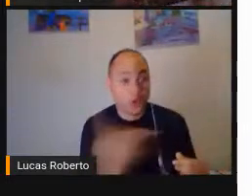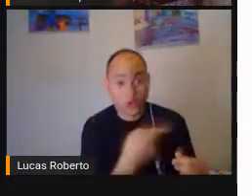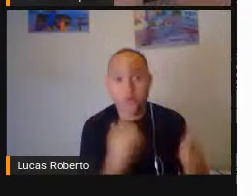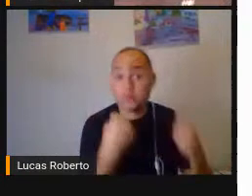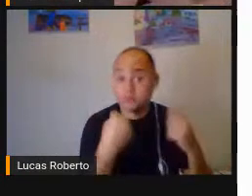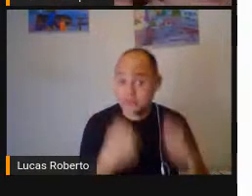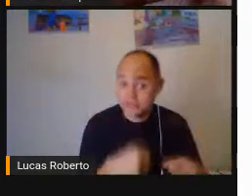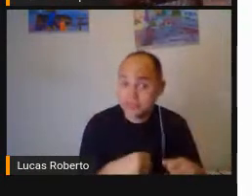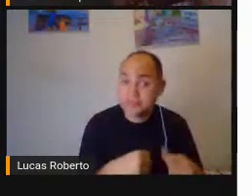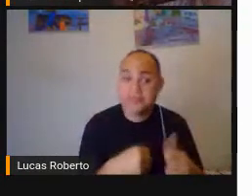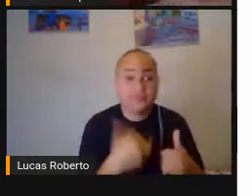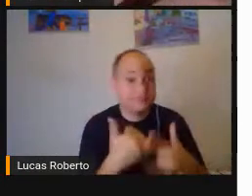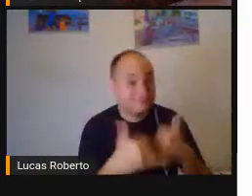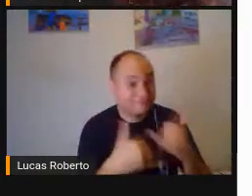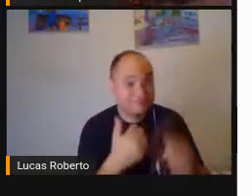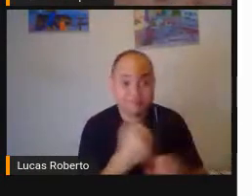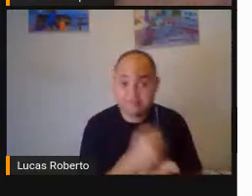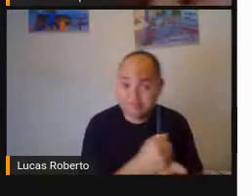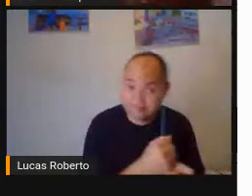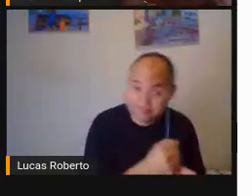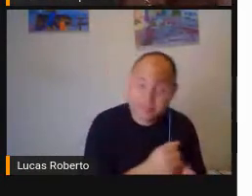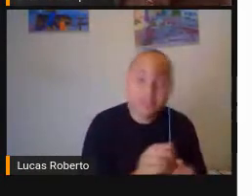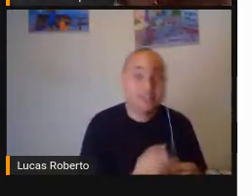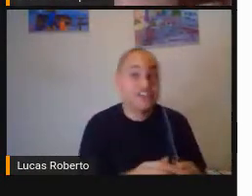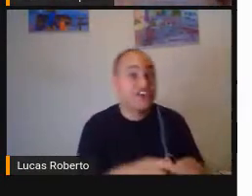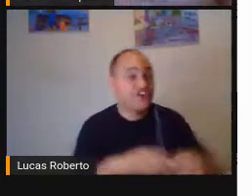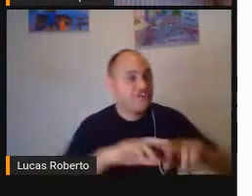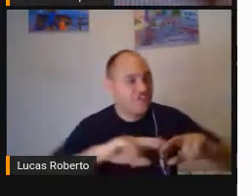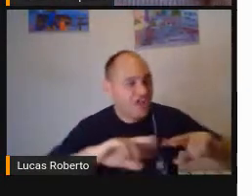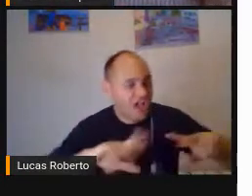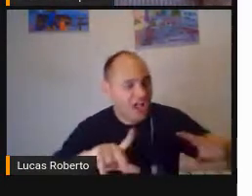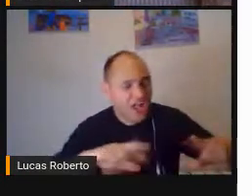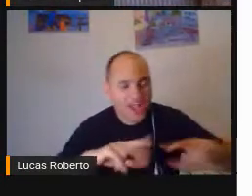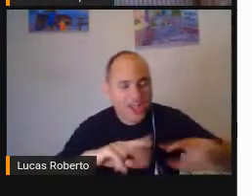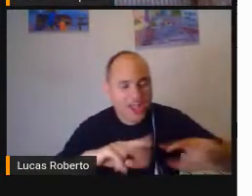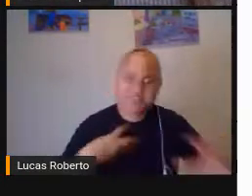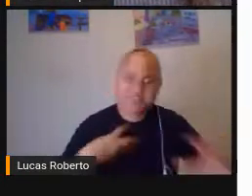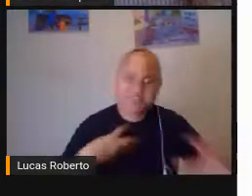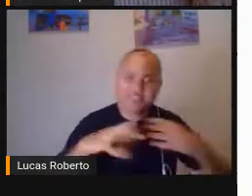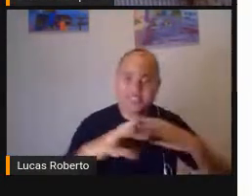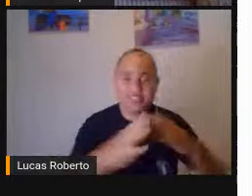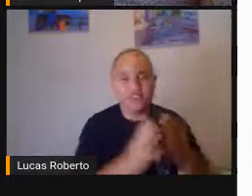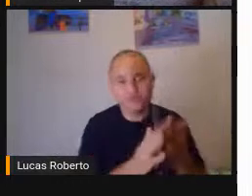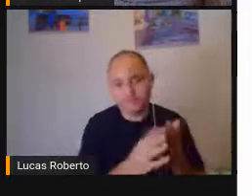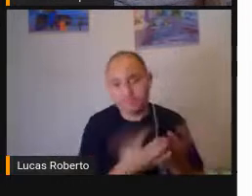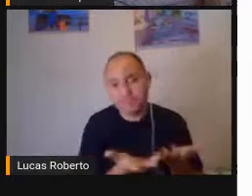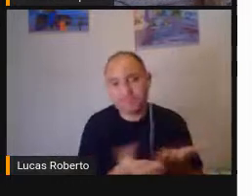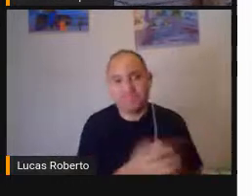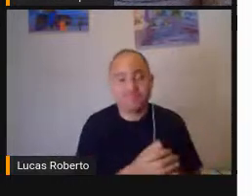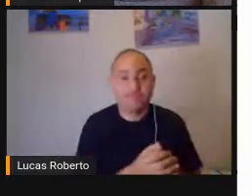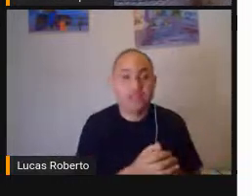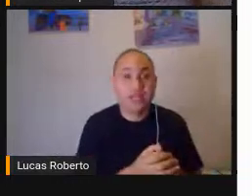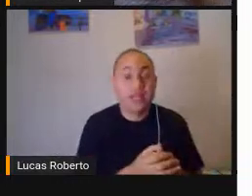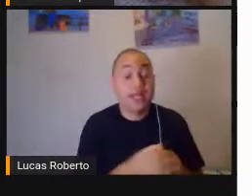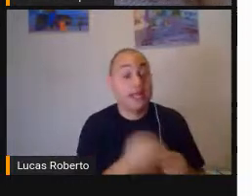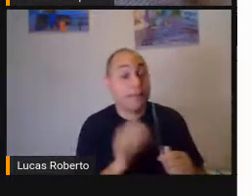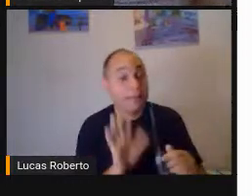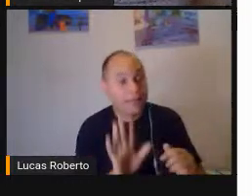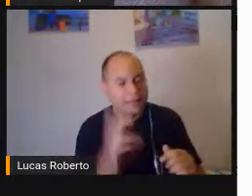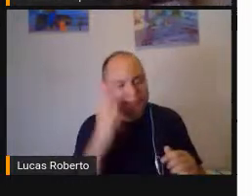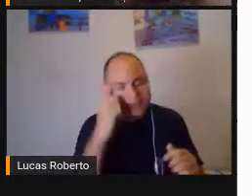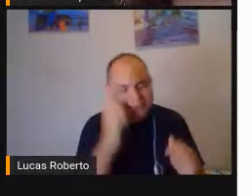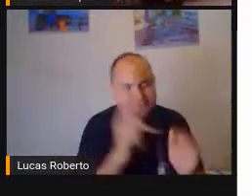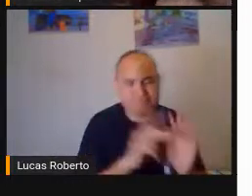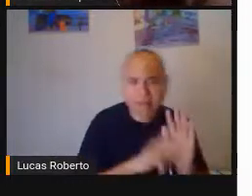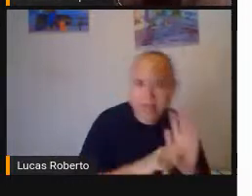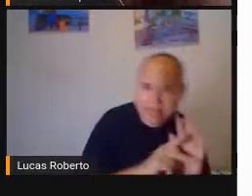Personalizando De acordo Com a necessidade E aí através Do planejamento Daquela Intencionalidade